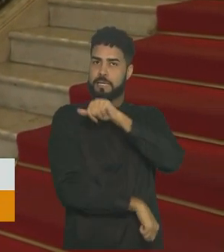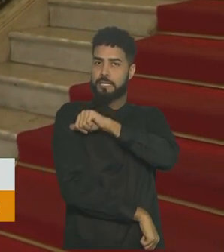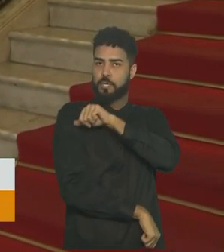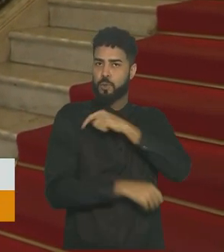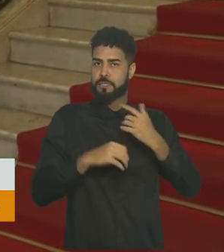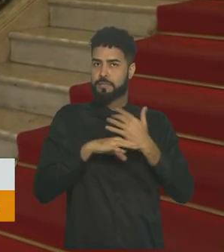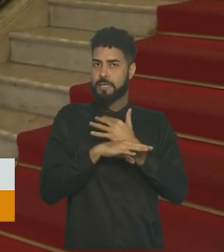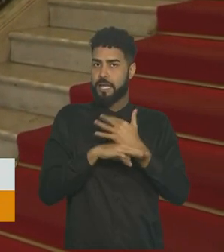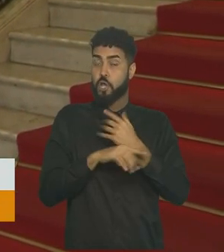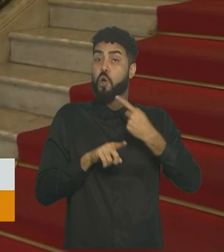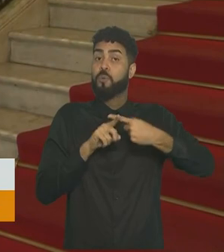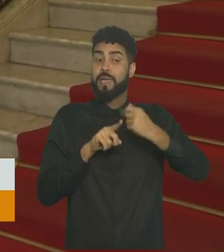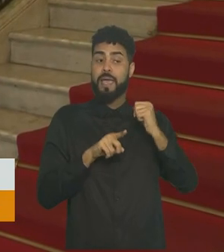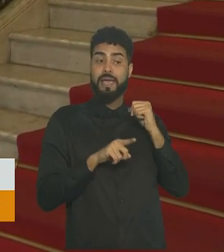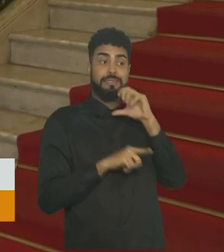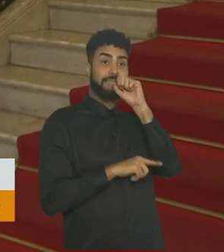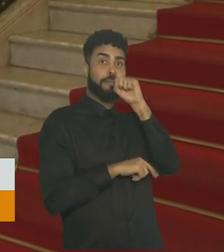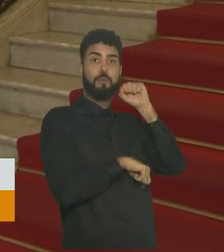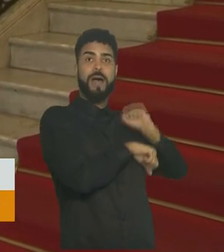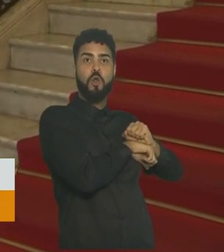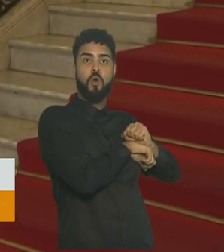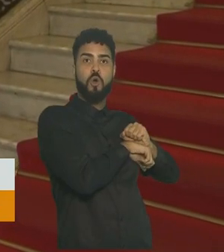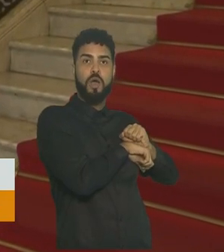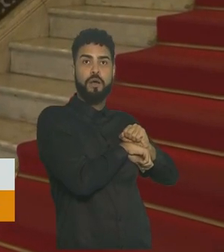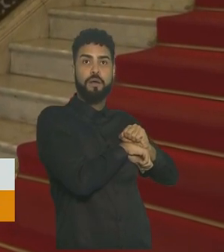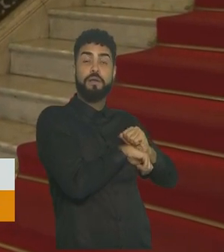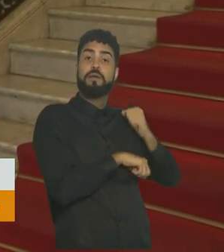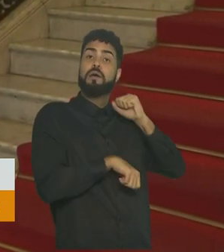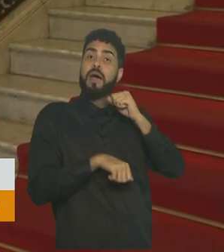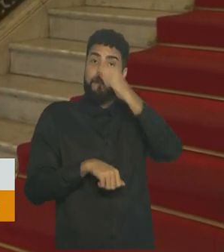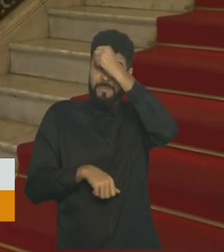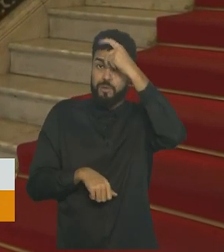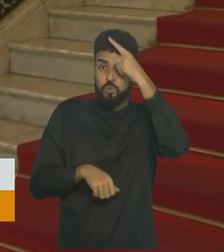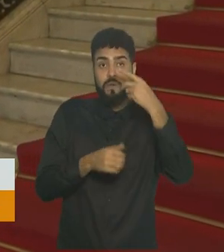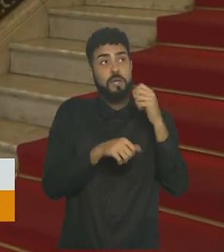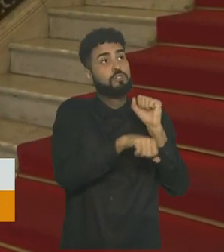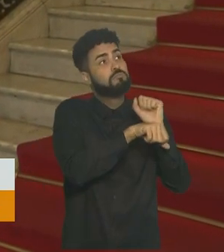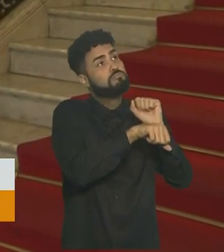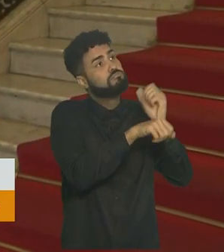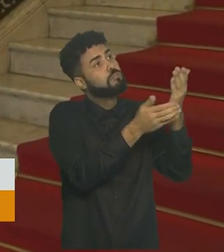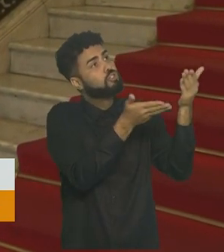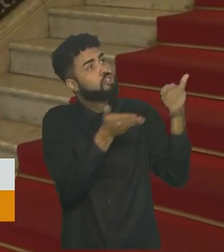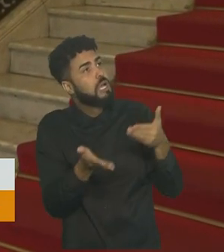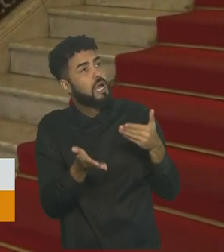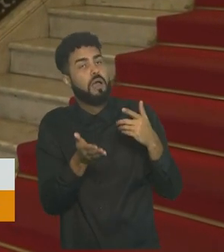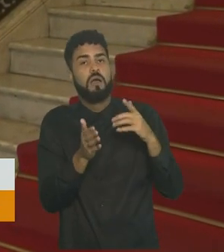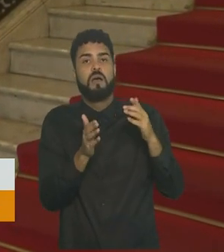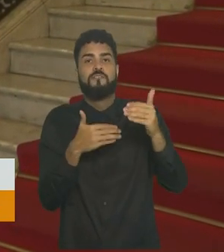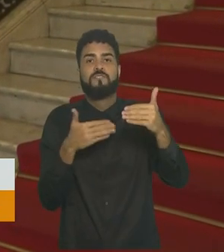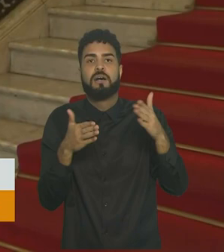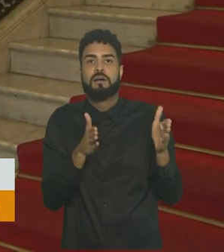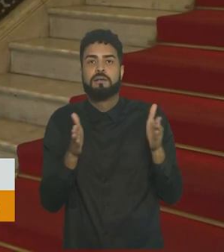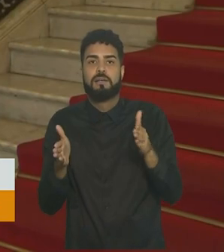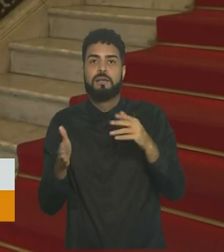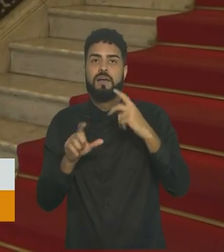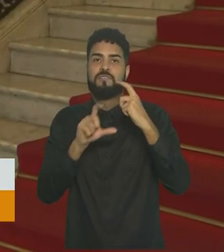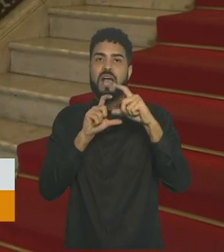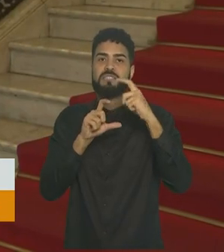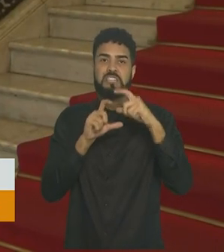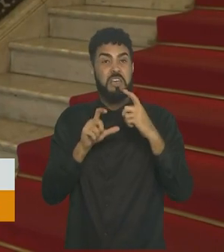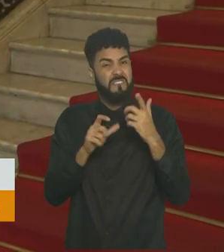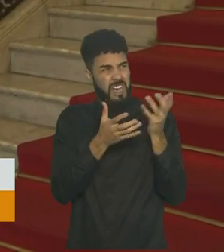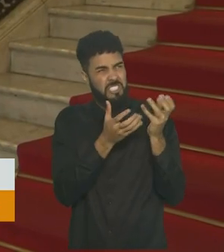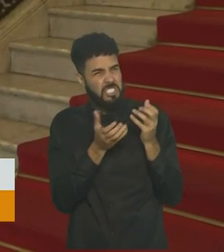desde o último sábado, porque a Prefeitura aguarda a chegada de mais um lote de vacinas da Pfizer. Isso deve acontecer entre